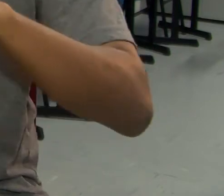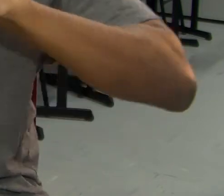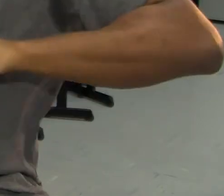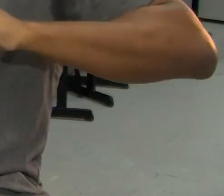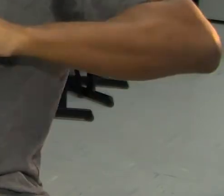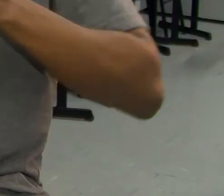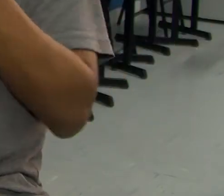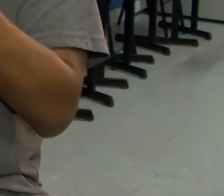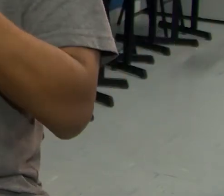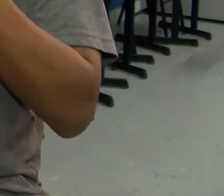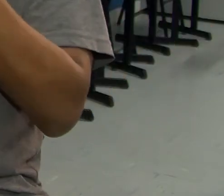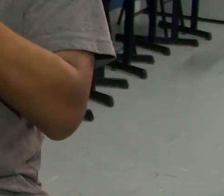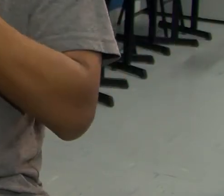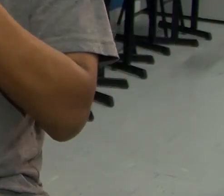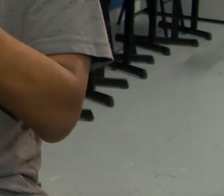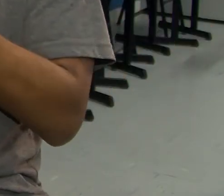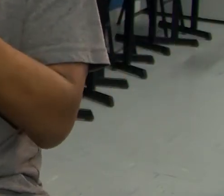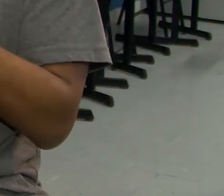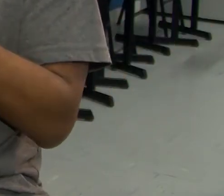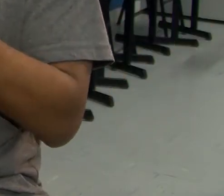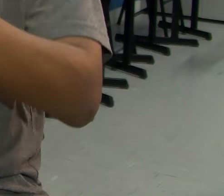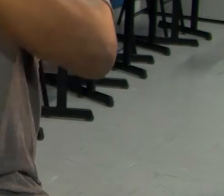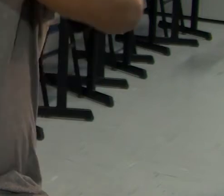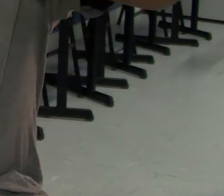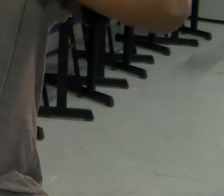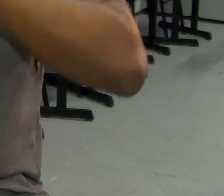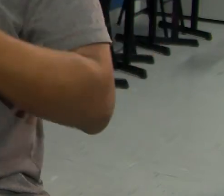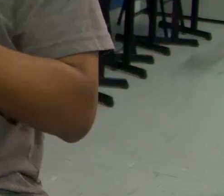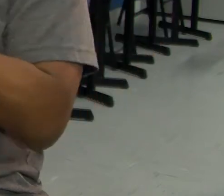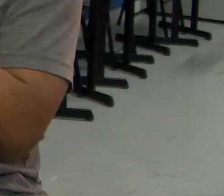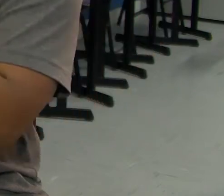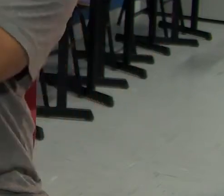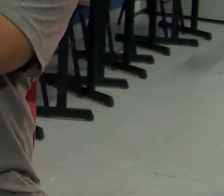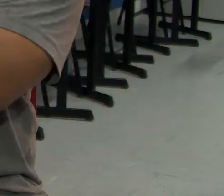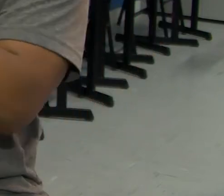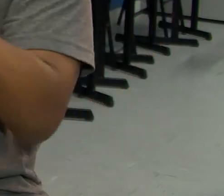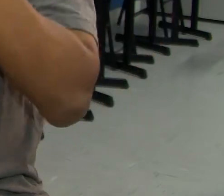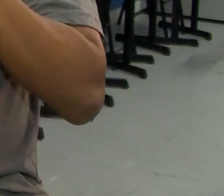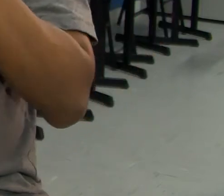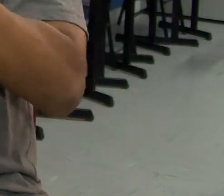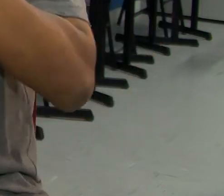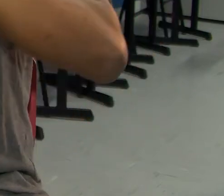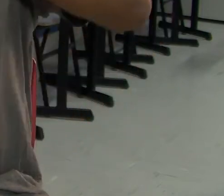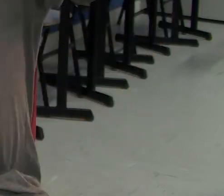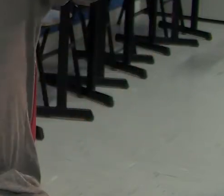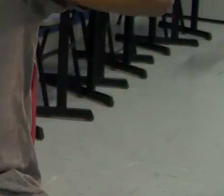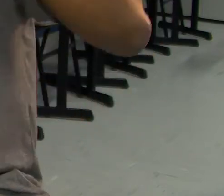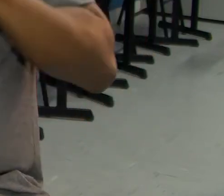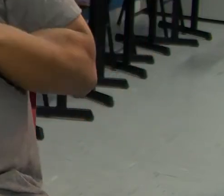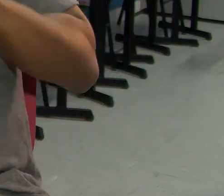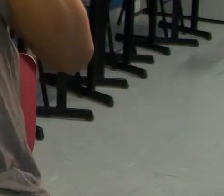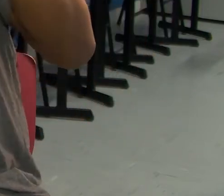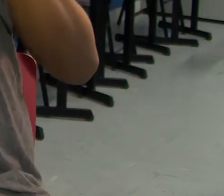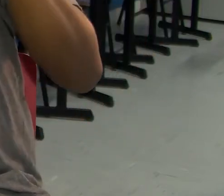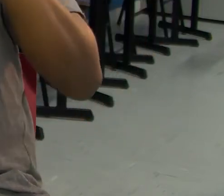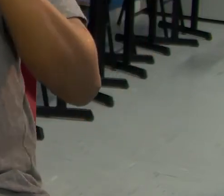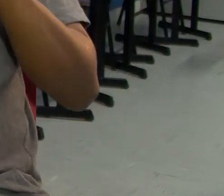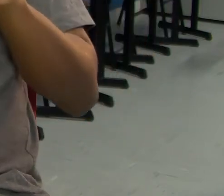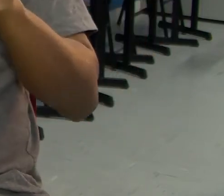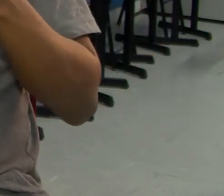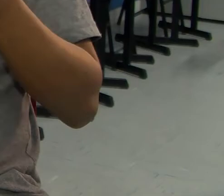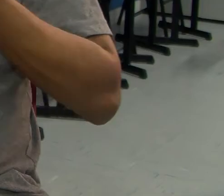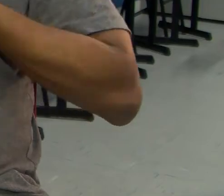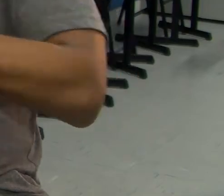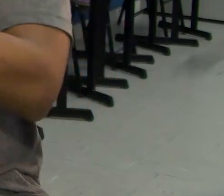onde não falte acessibilidade e não tenha mais sofrimento para nós porque é interessante é importante o surdo e ouvinte ter